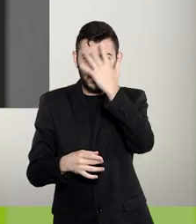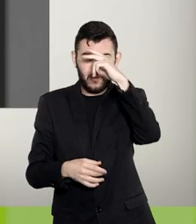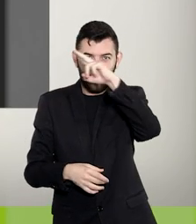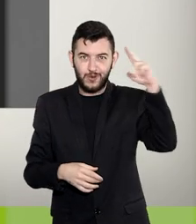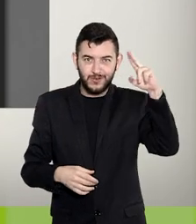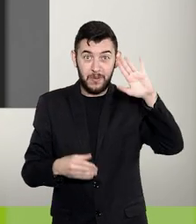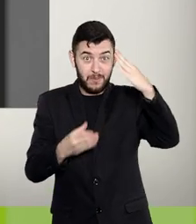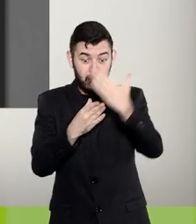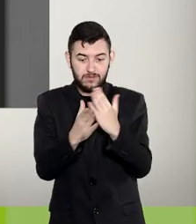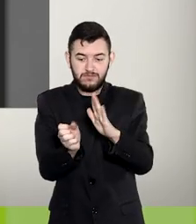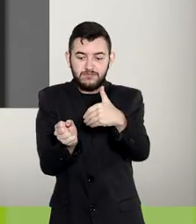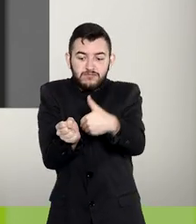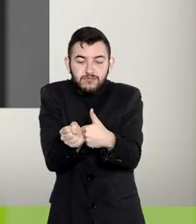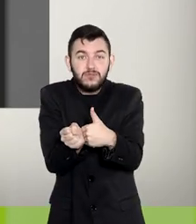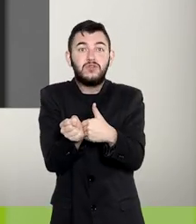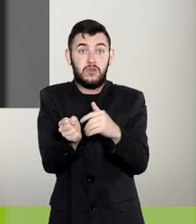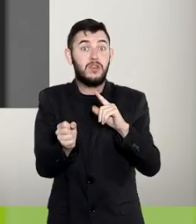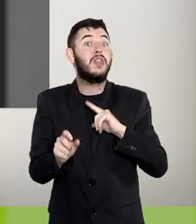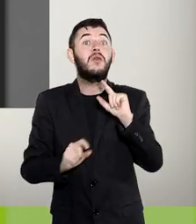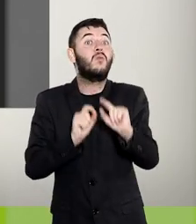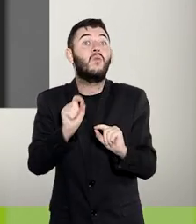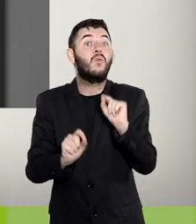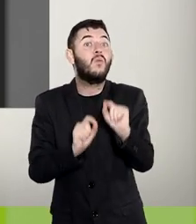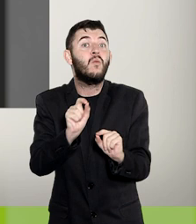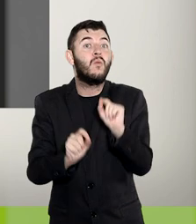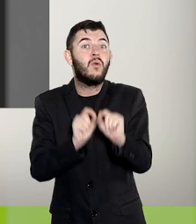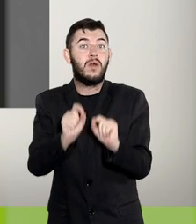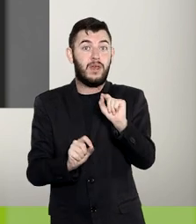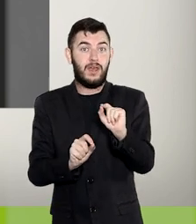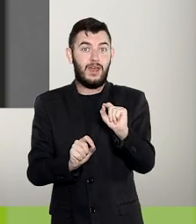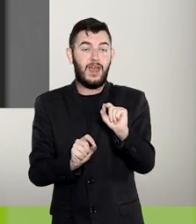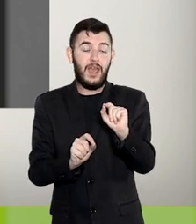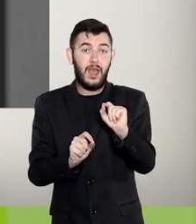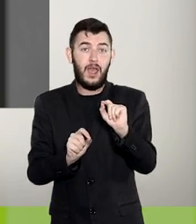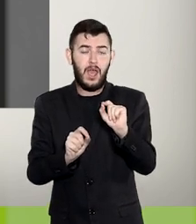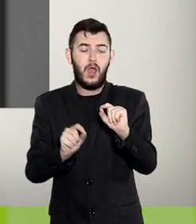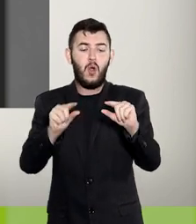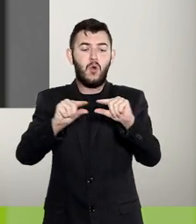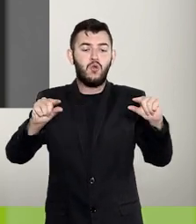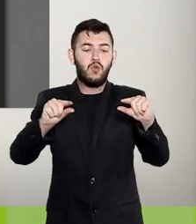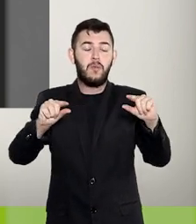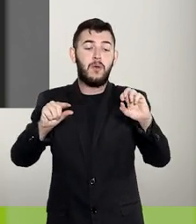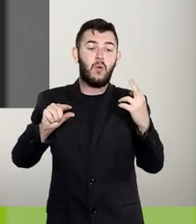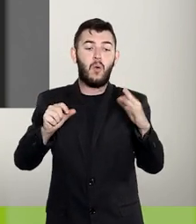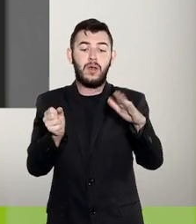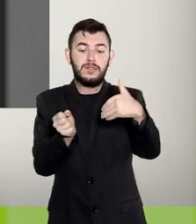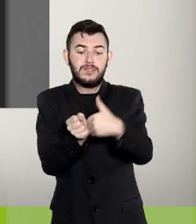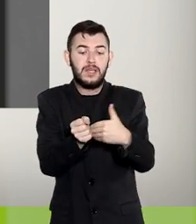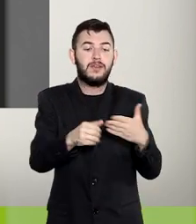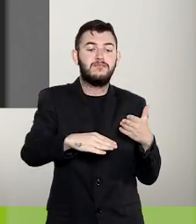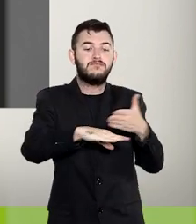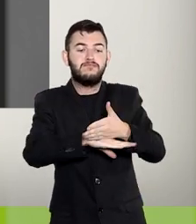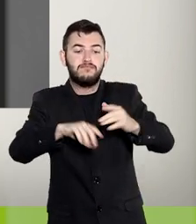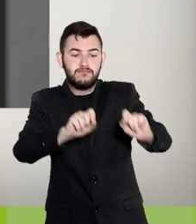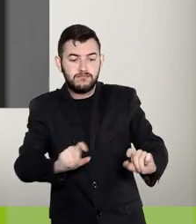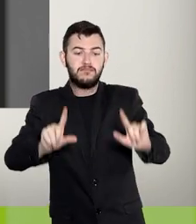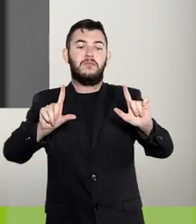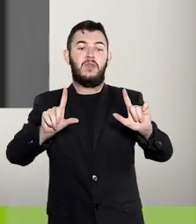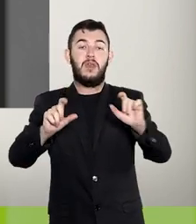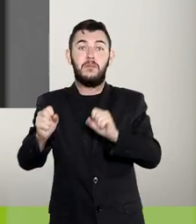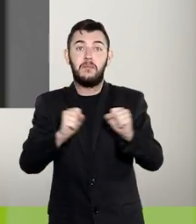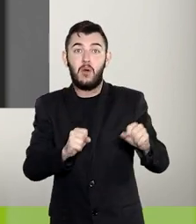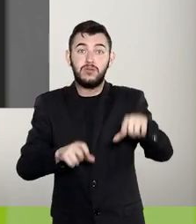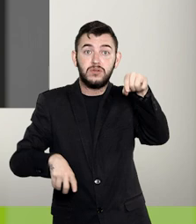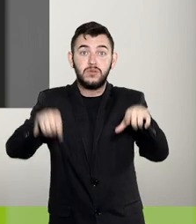usuário que inicia um processo sigiloso recebe automaticamente a credencial de acesso e é o responsável por